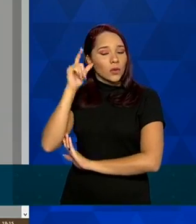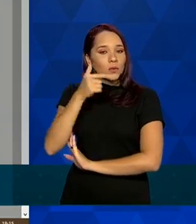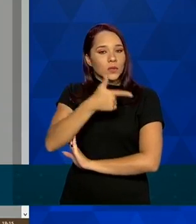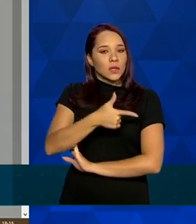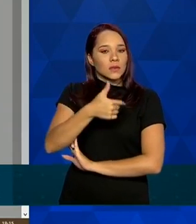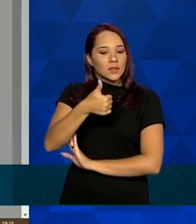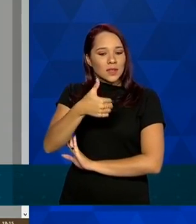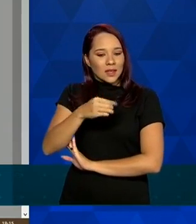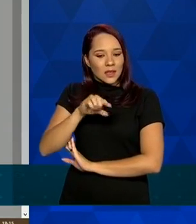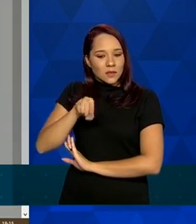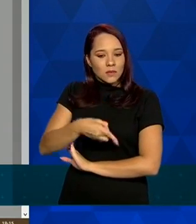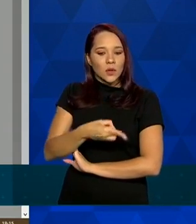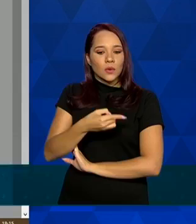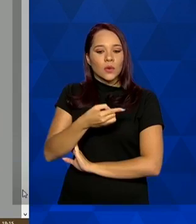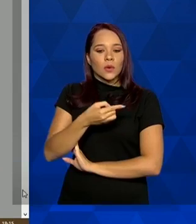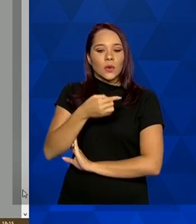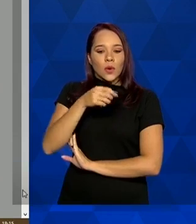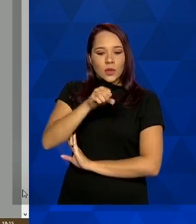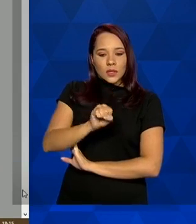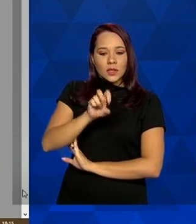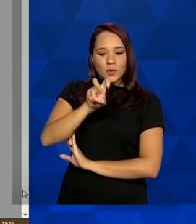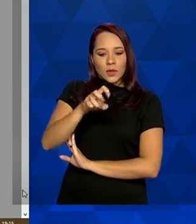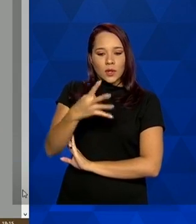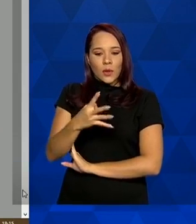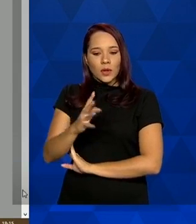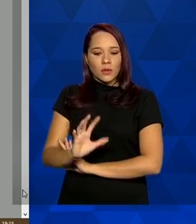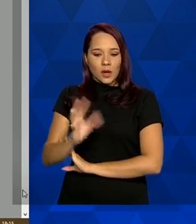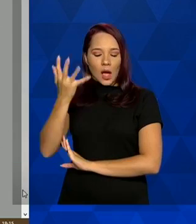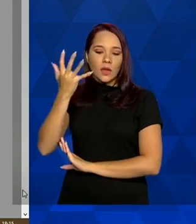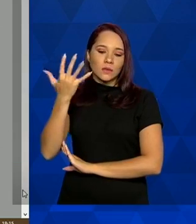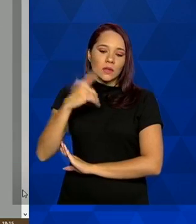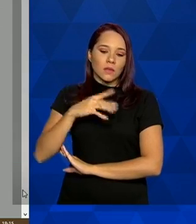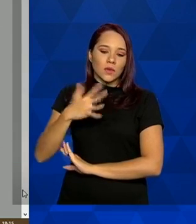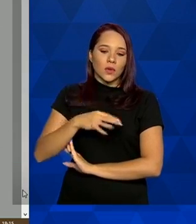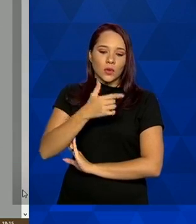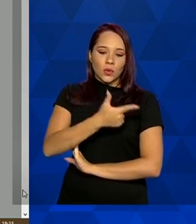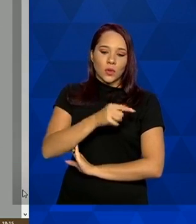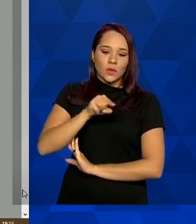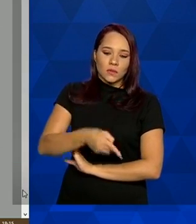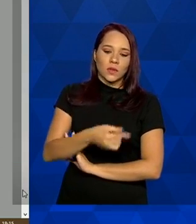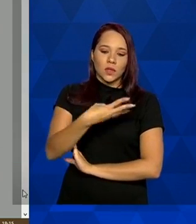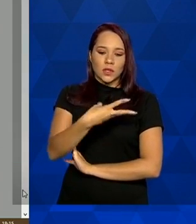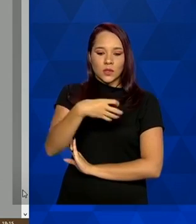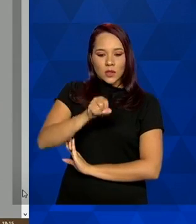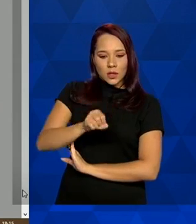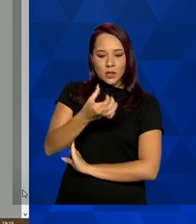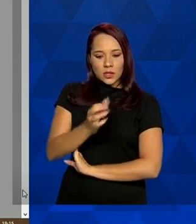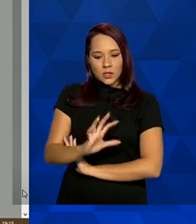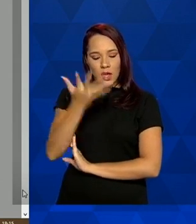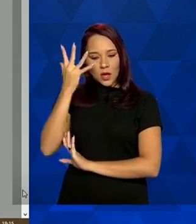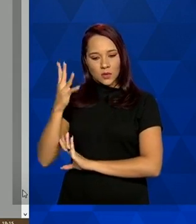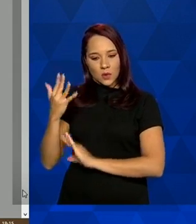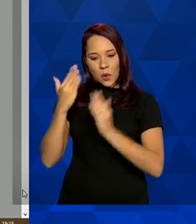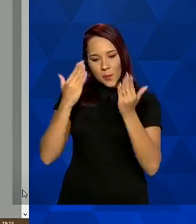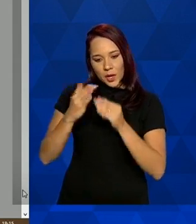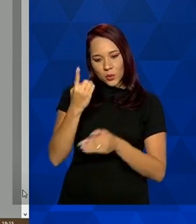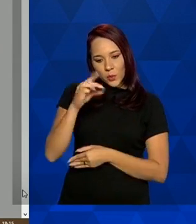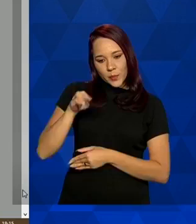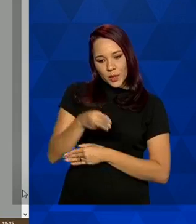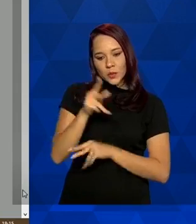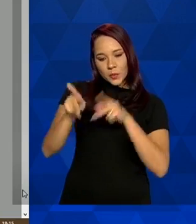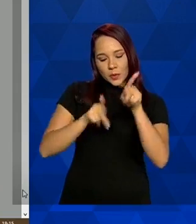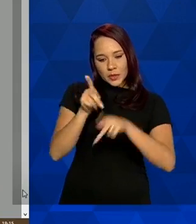.854 casos acumulados, com um coeficiente de 2.386 casos por um milhão de habitantes, 15